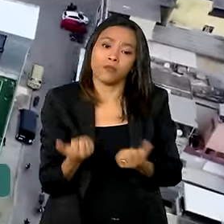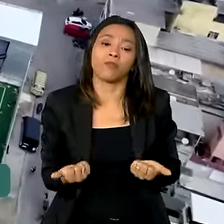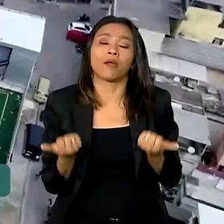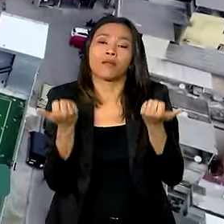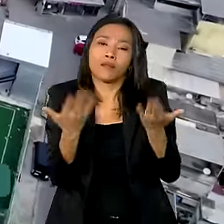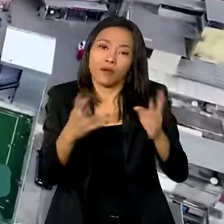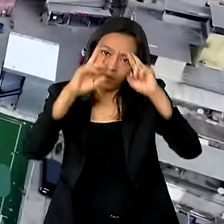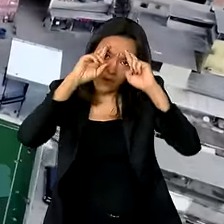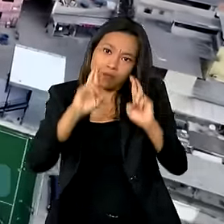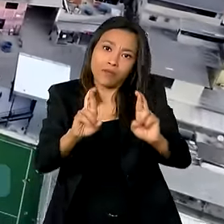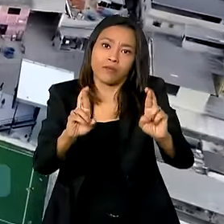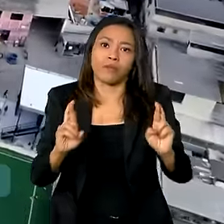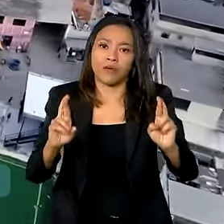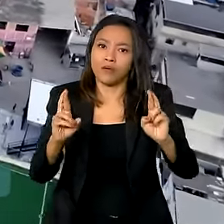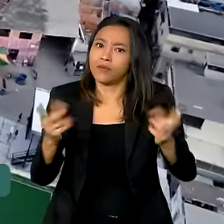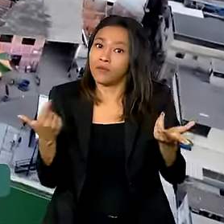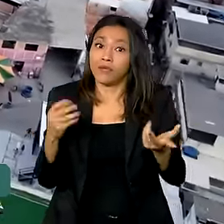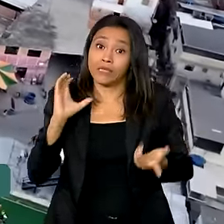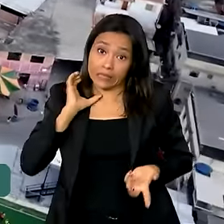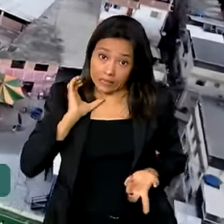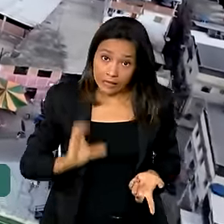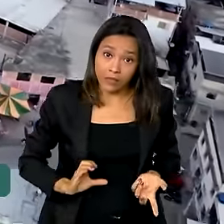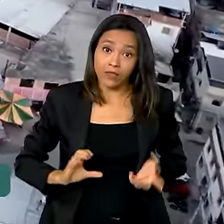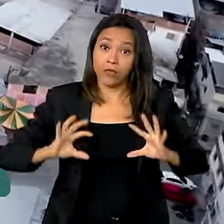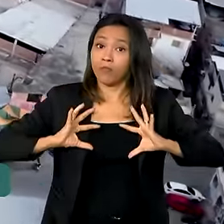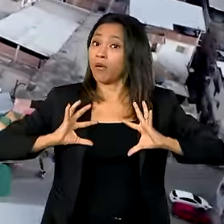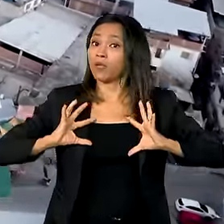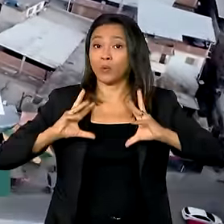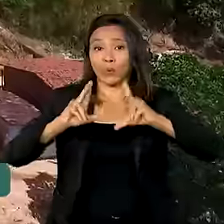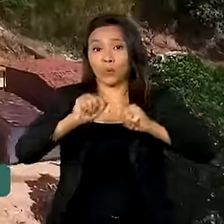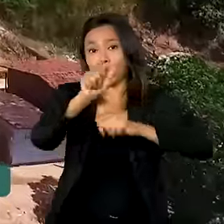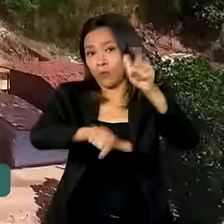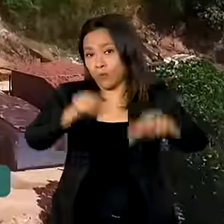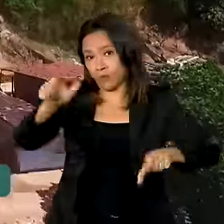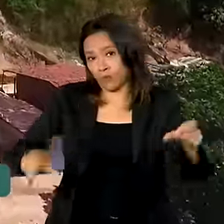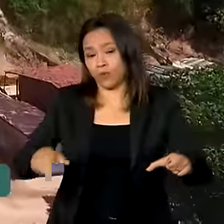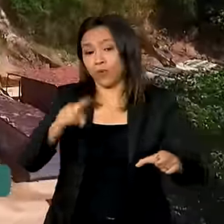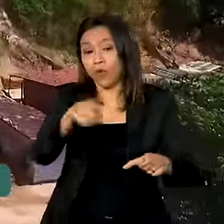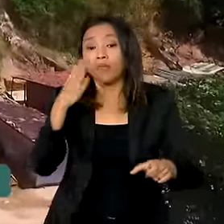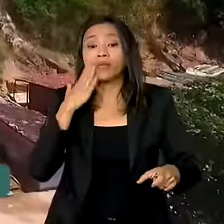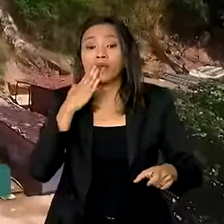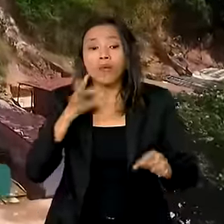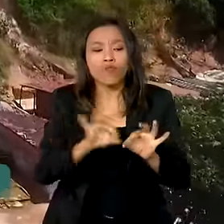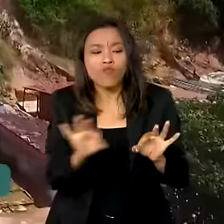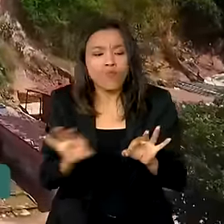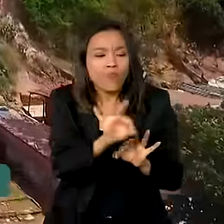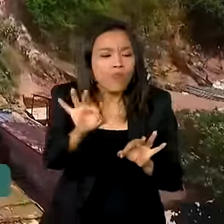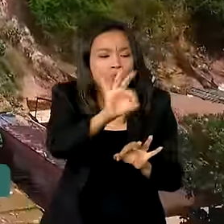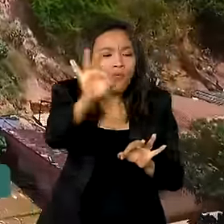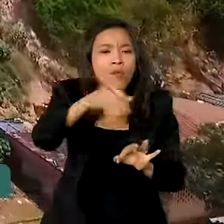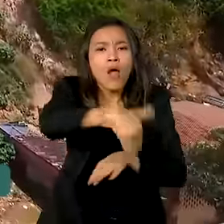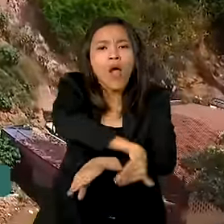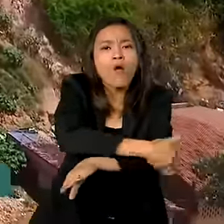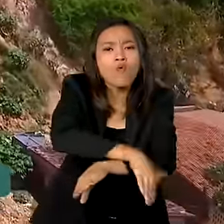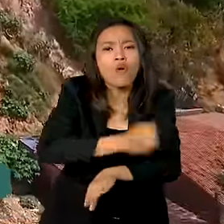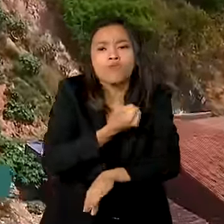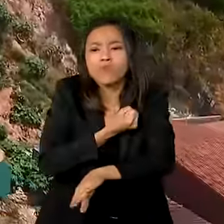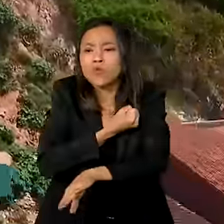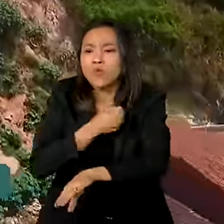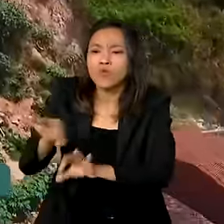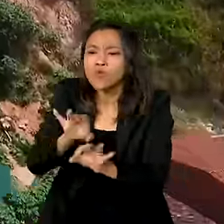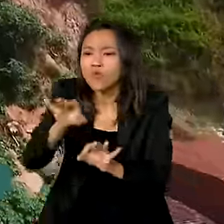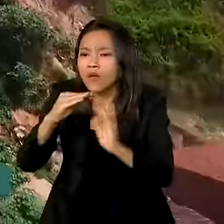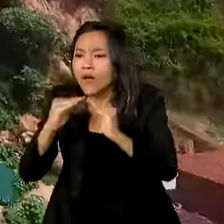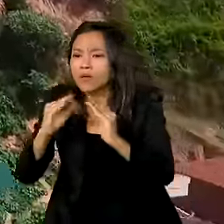cidadania de milhões de brasileiros. Ele não apenas permite o mapeamento adequado desses territórios, mas também